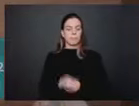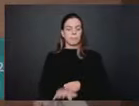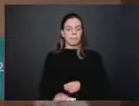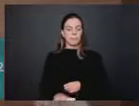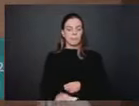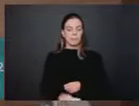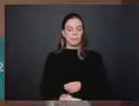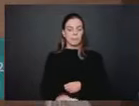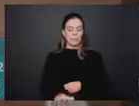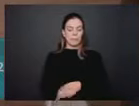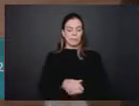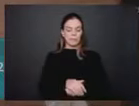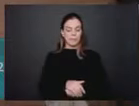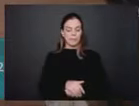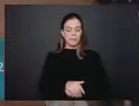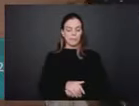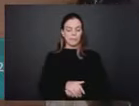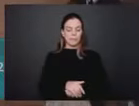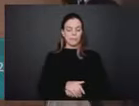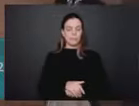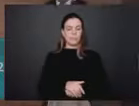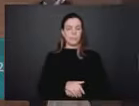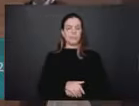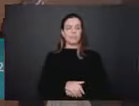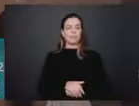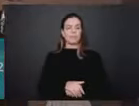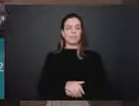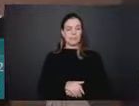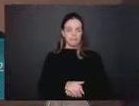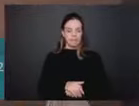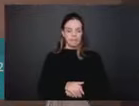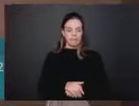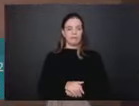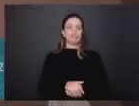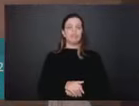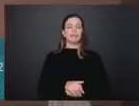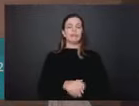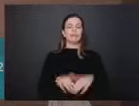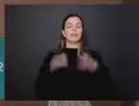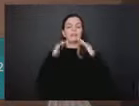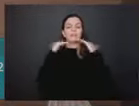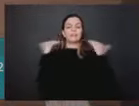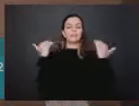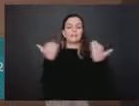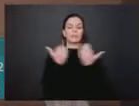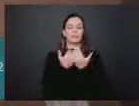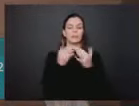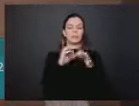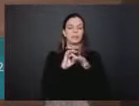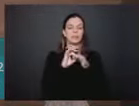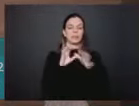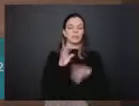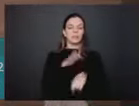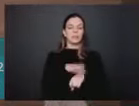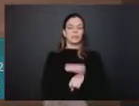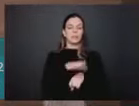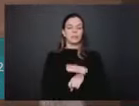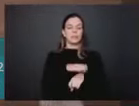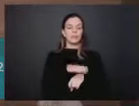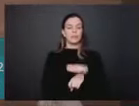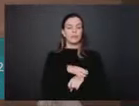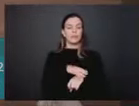Para a Tribuna Livre, passamos ao horário reservado à Tribuna Livre com as